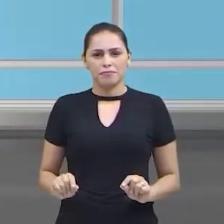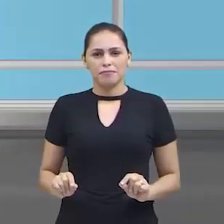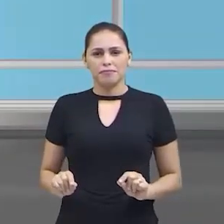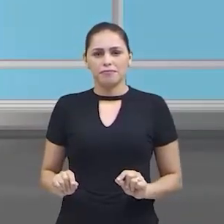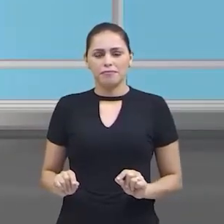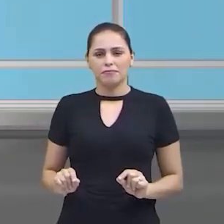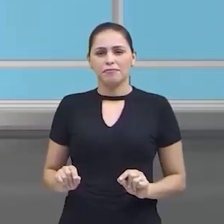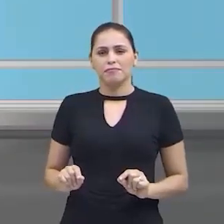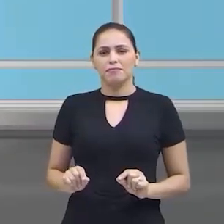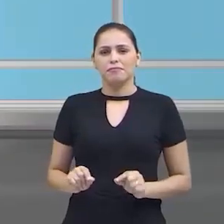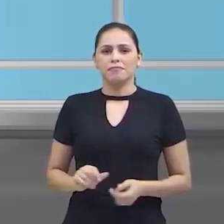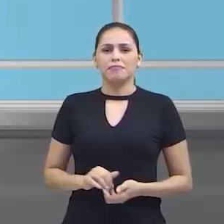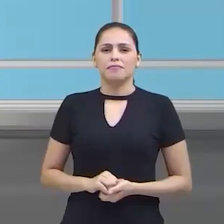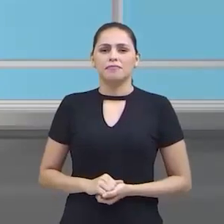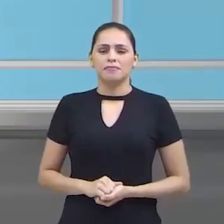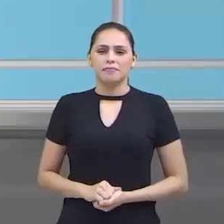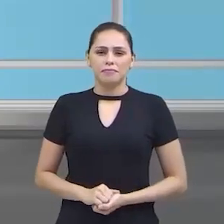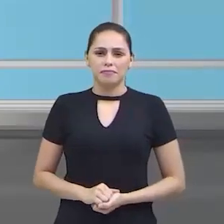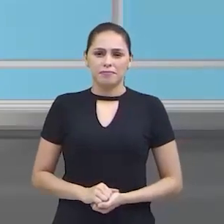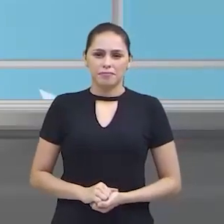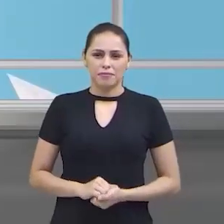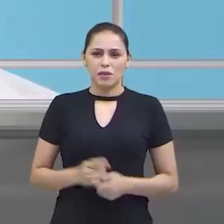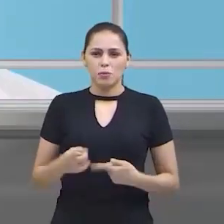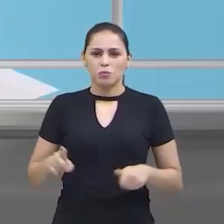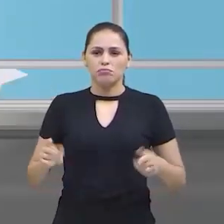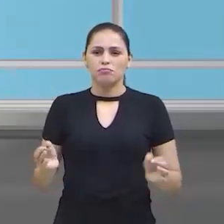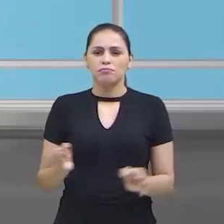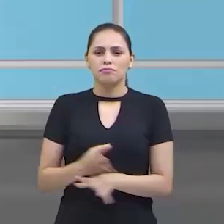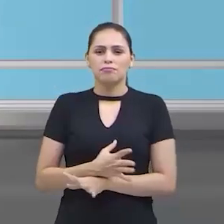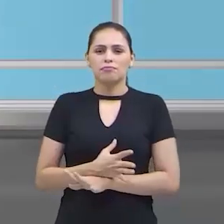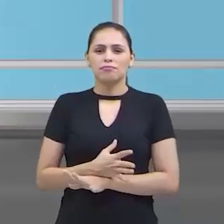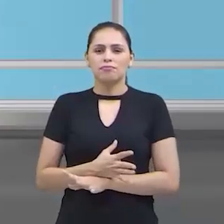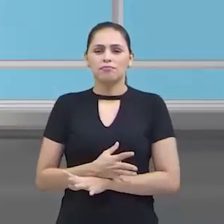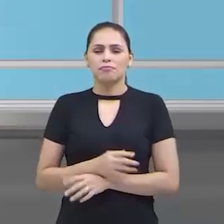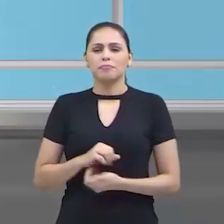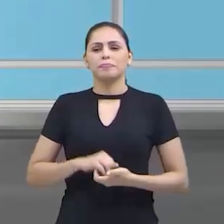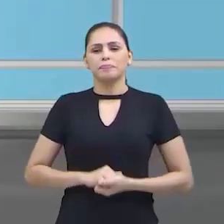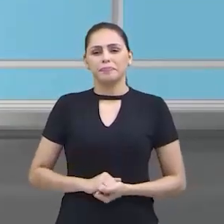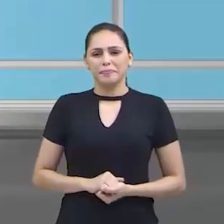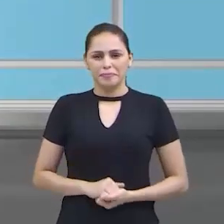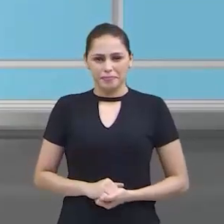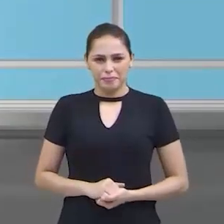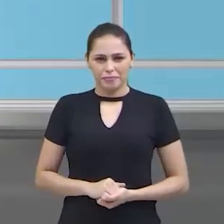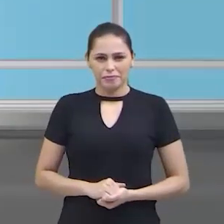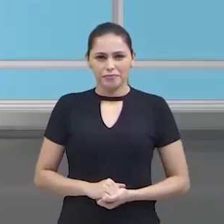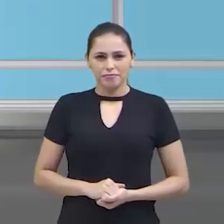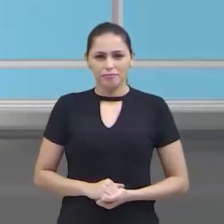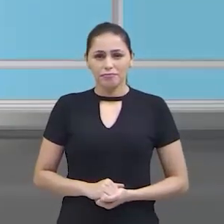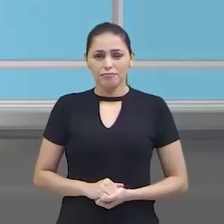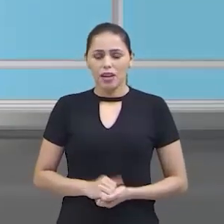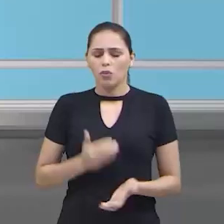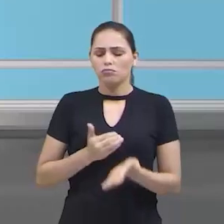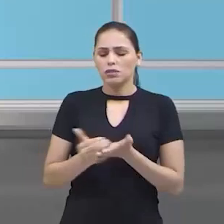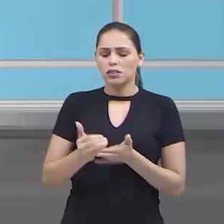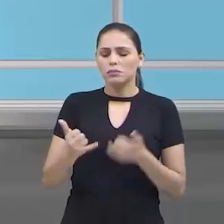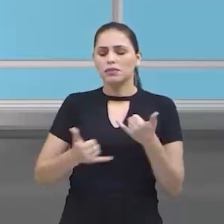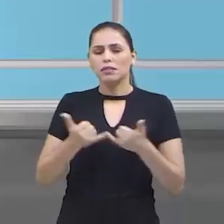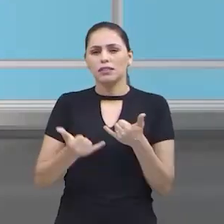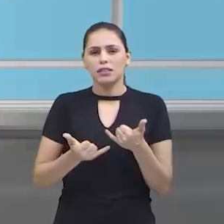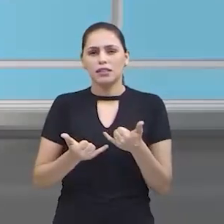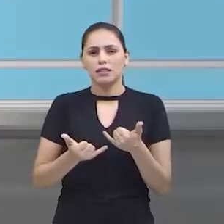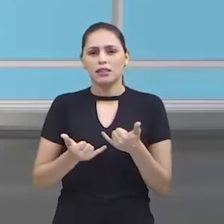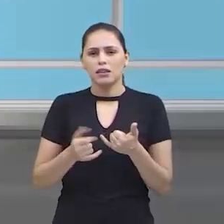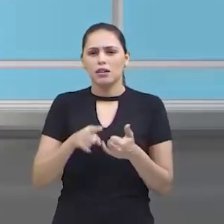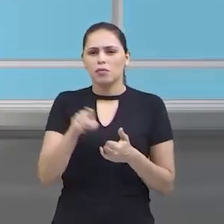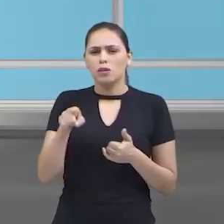Baixou? Isso, a musiquinha vai parando. Uh, parou. Para a gente começar a nossa brincadeira, a